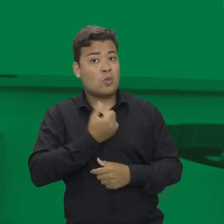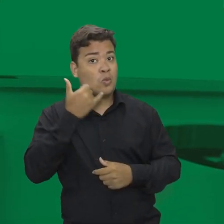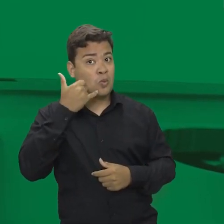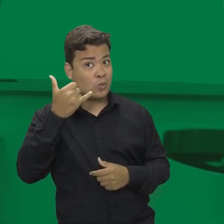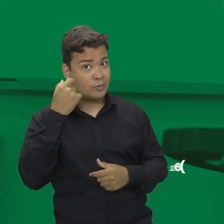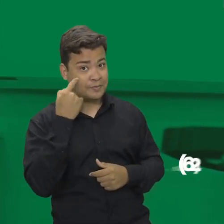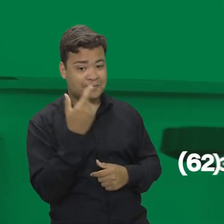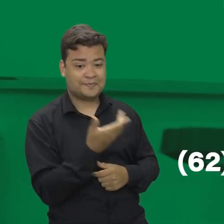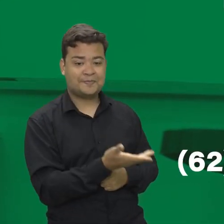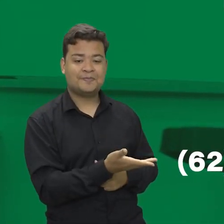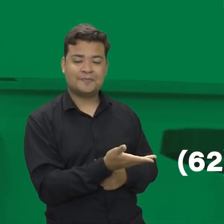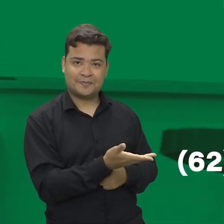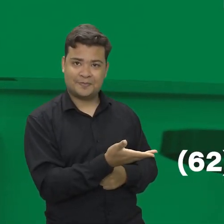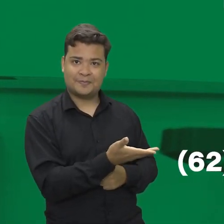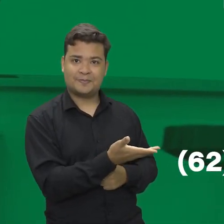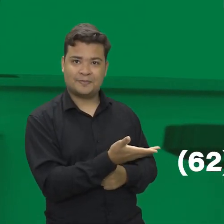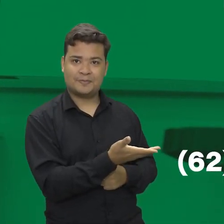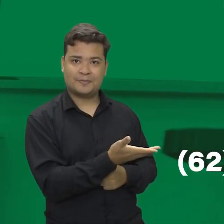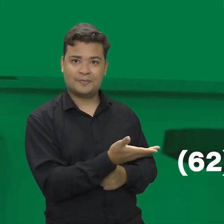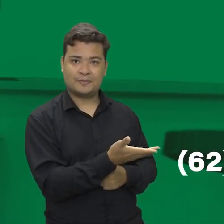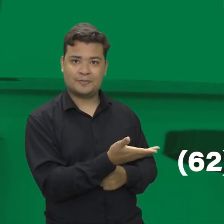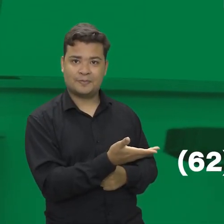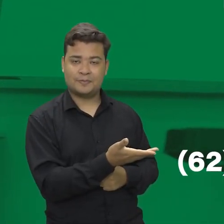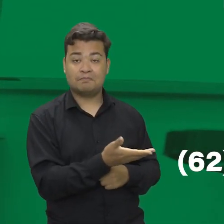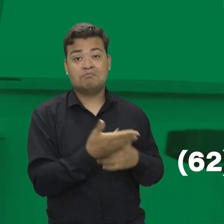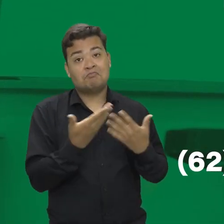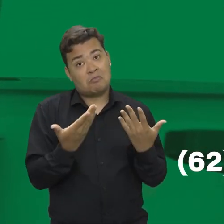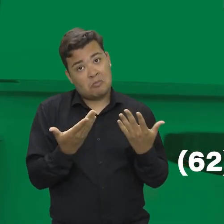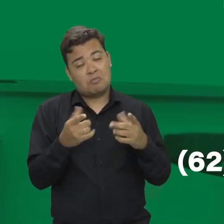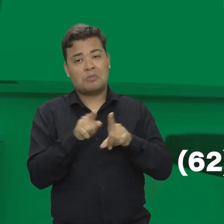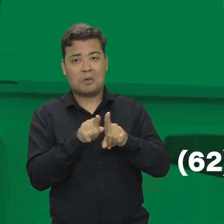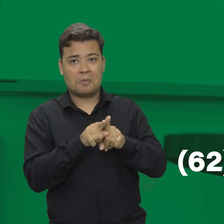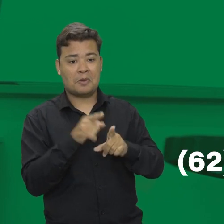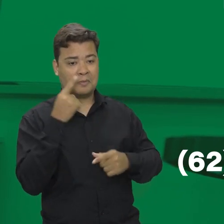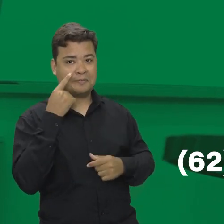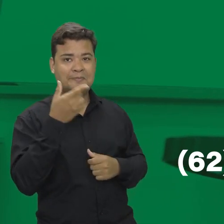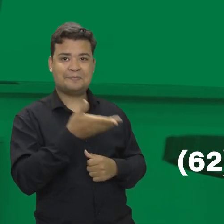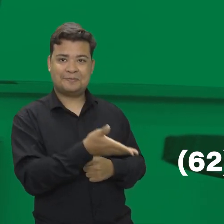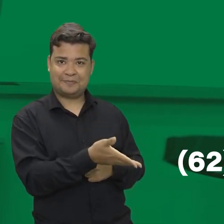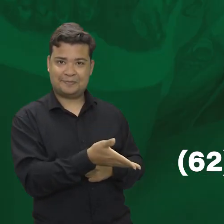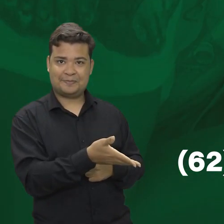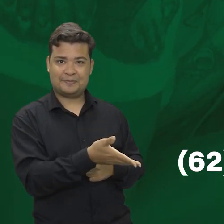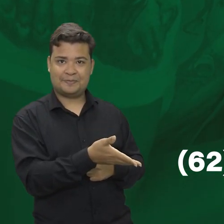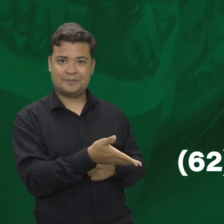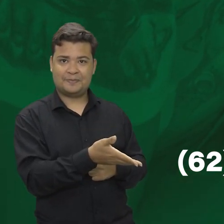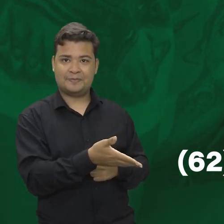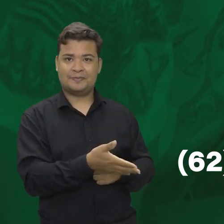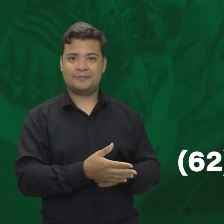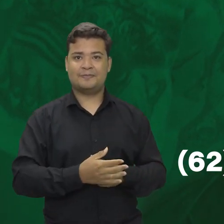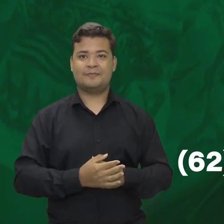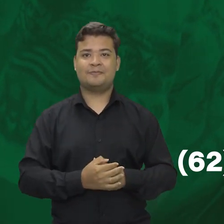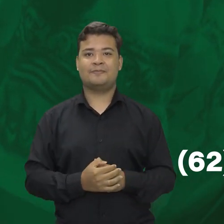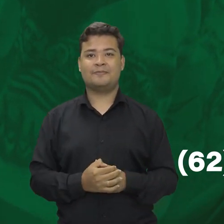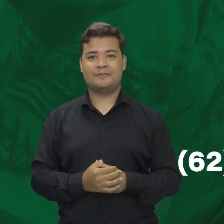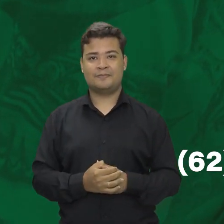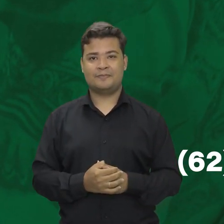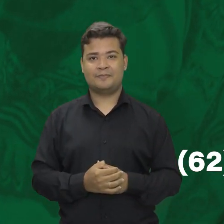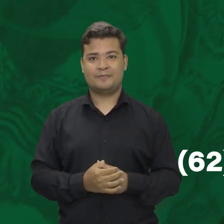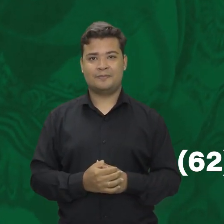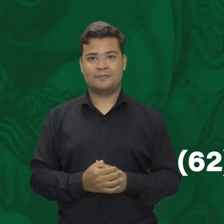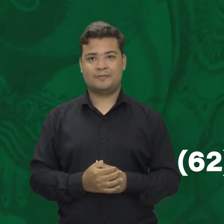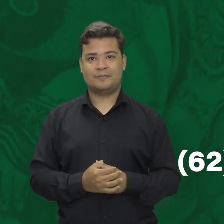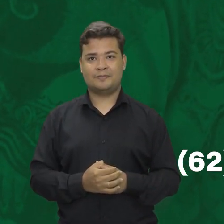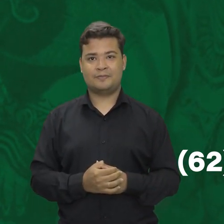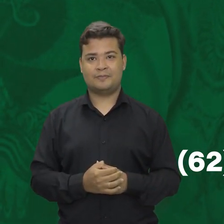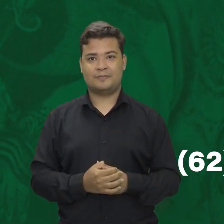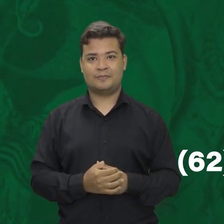ligue 62 3521 1412 ou 3521 1135.